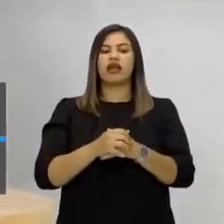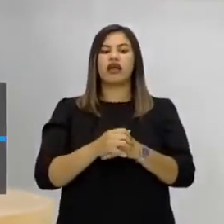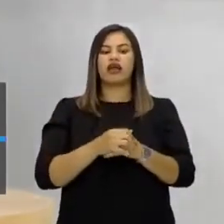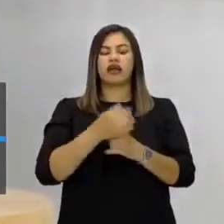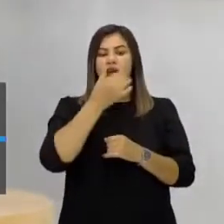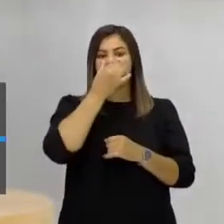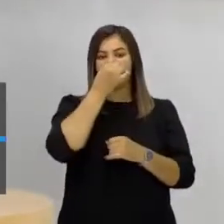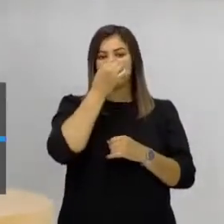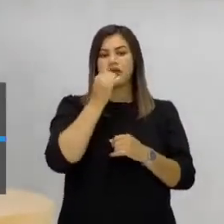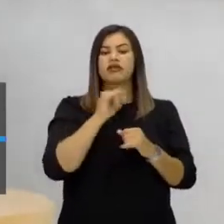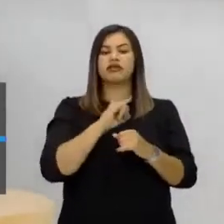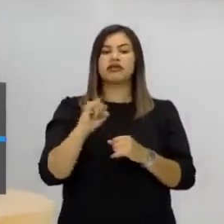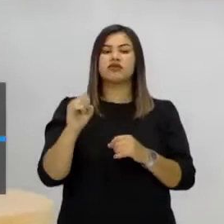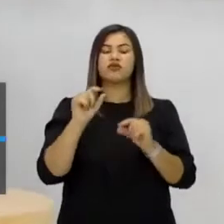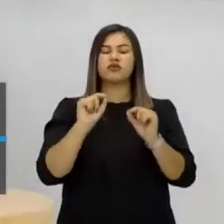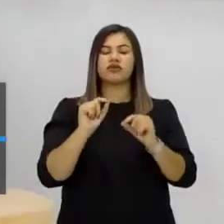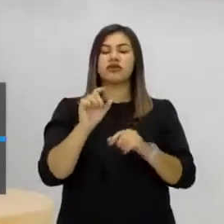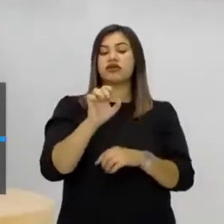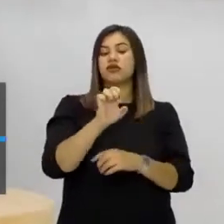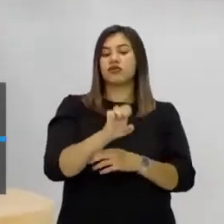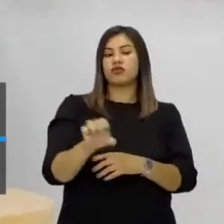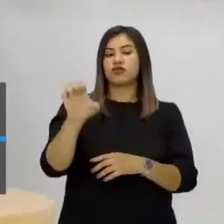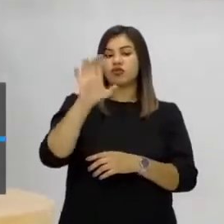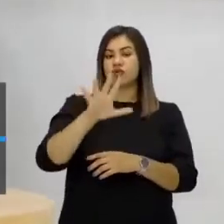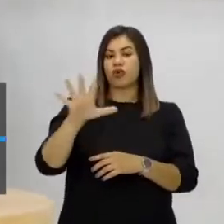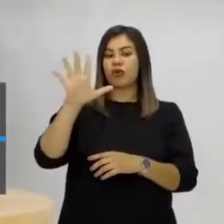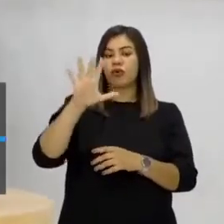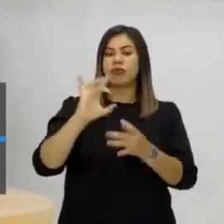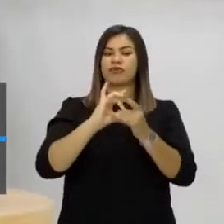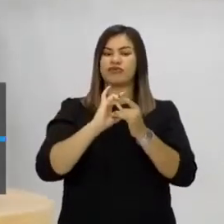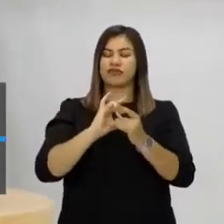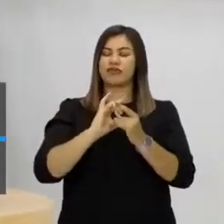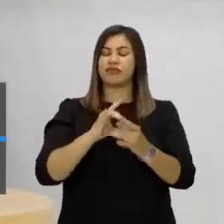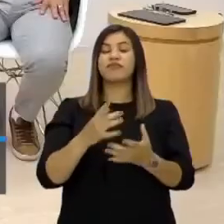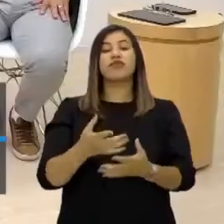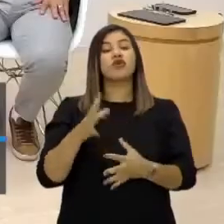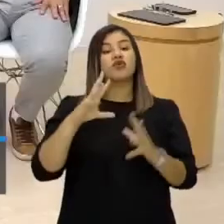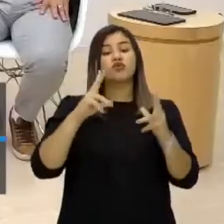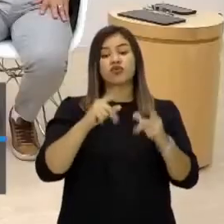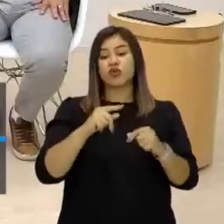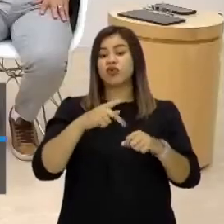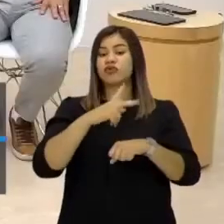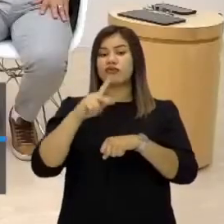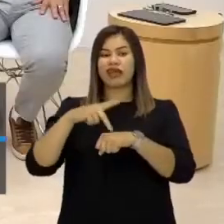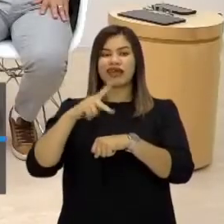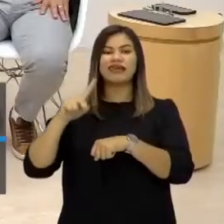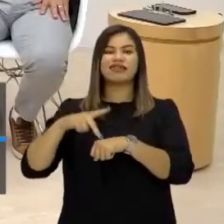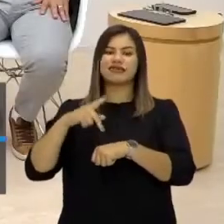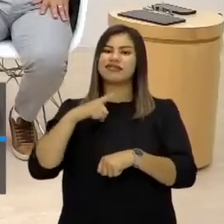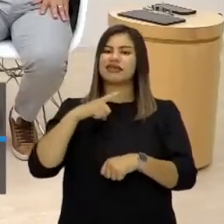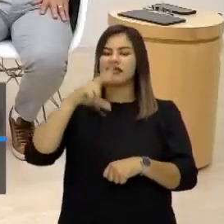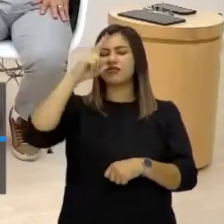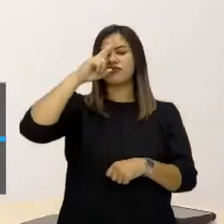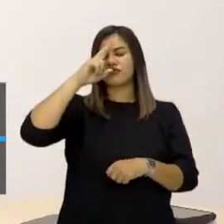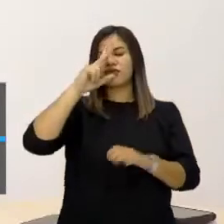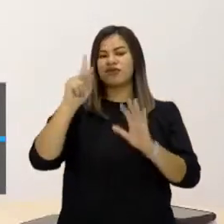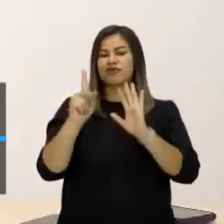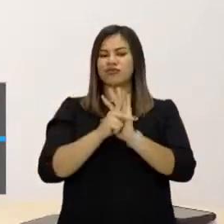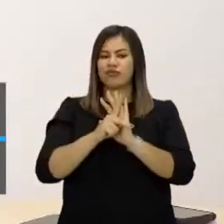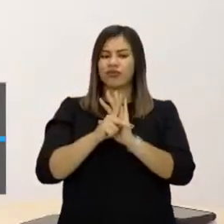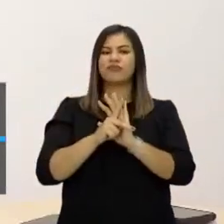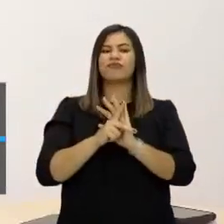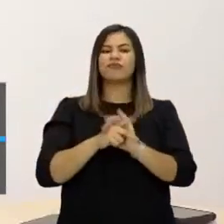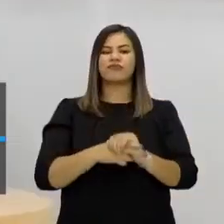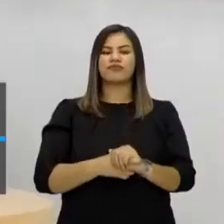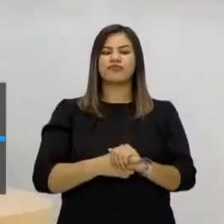bandeira da União Europeia, que interessante. Toda bandeira tem sua história, né, Magno? Com certeza. Então, aqui nós temos a história. É a criatividade histórica.